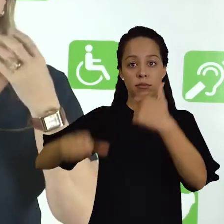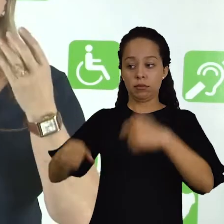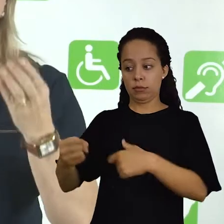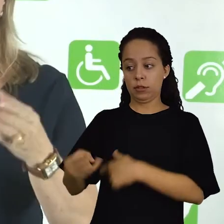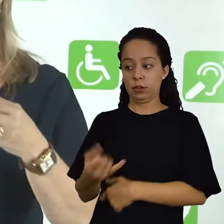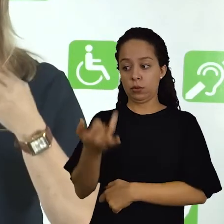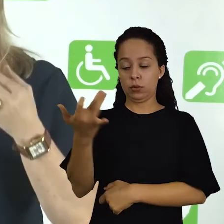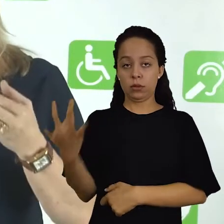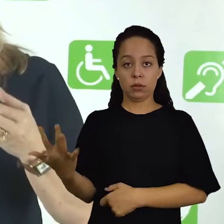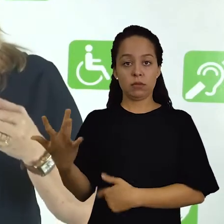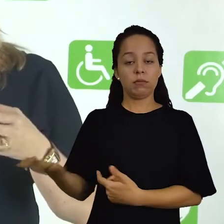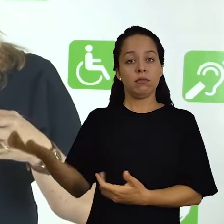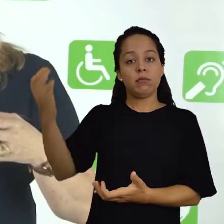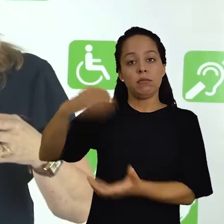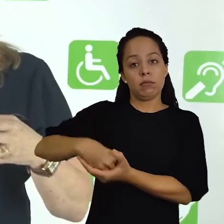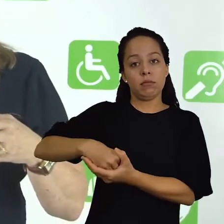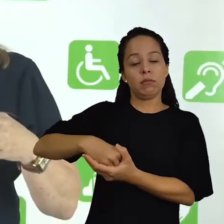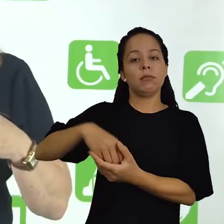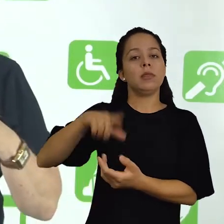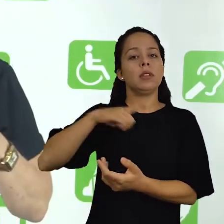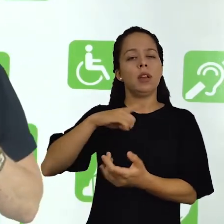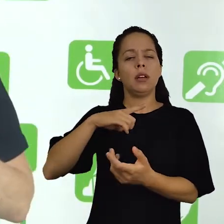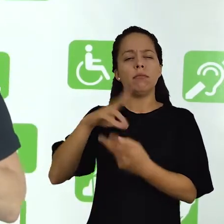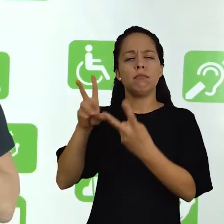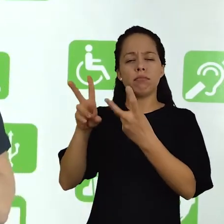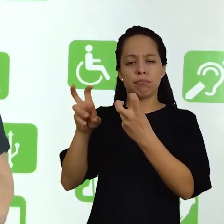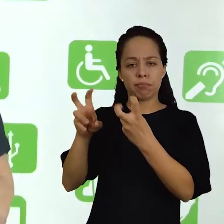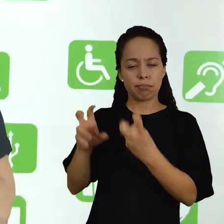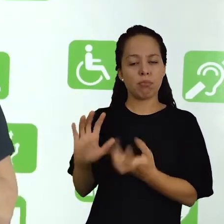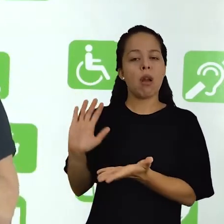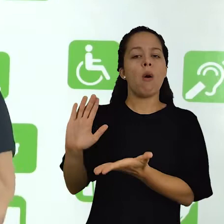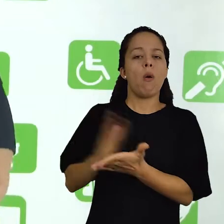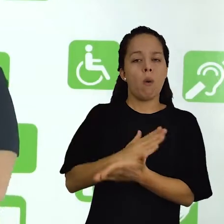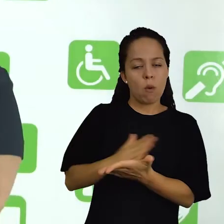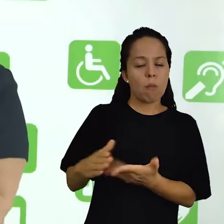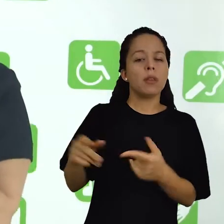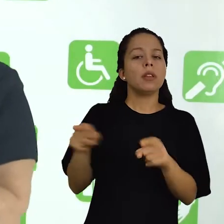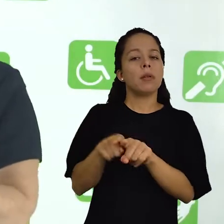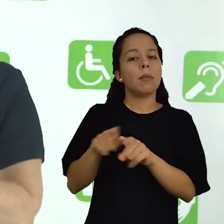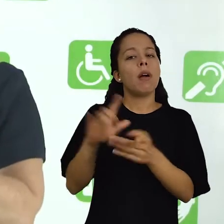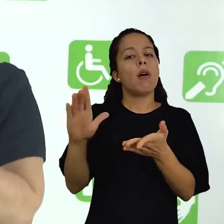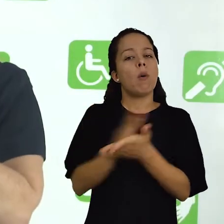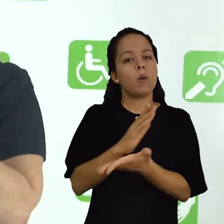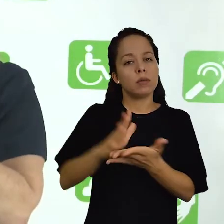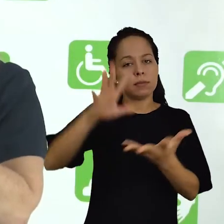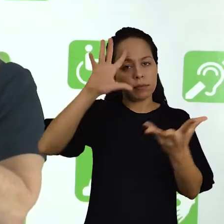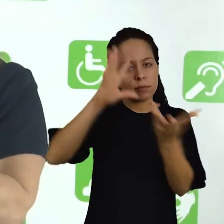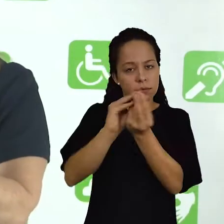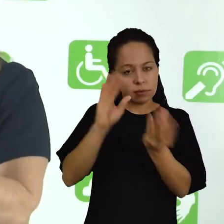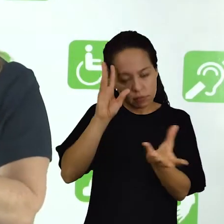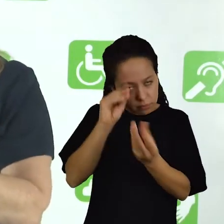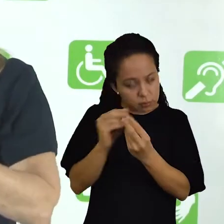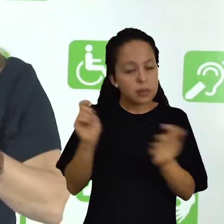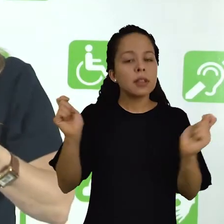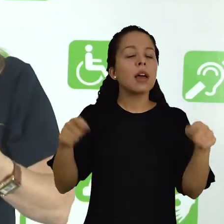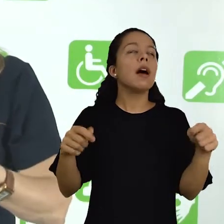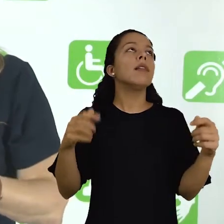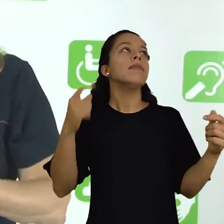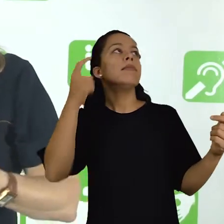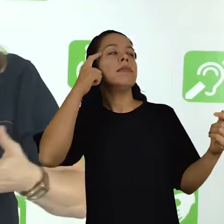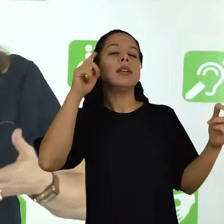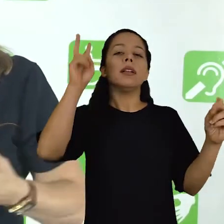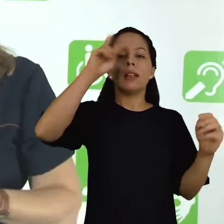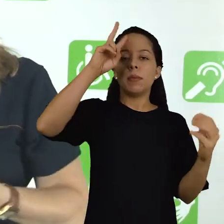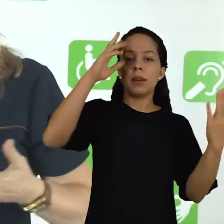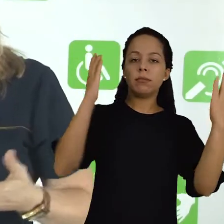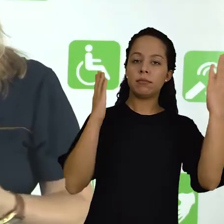Desenvolve-se aí algumas observações, algumas conclusões que são